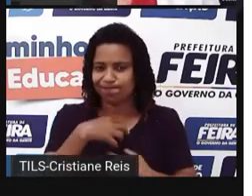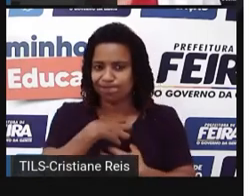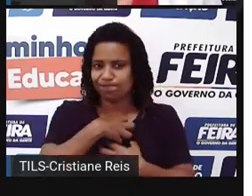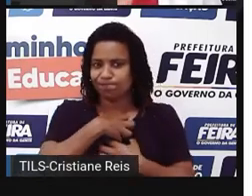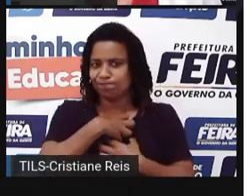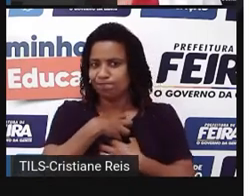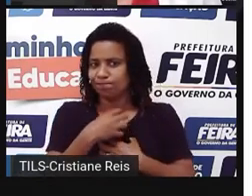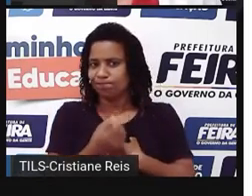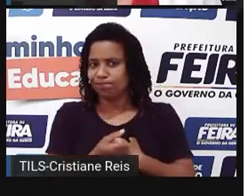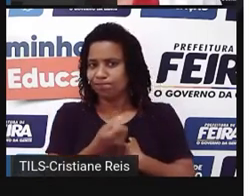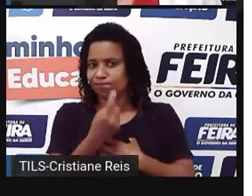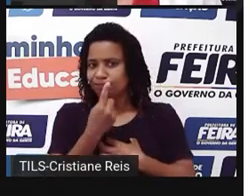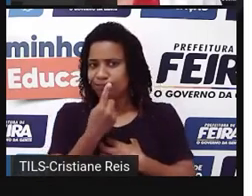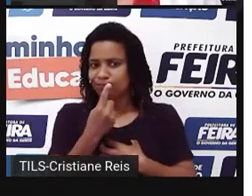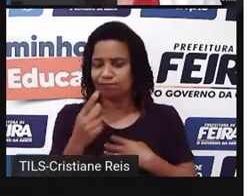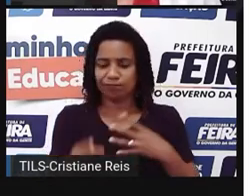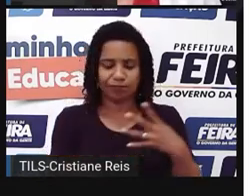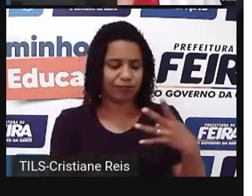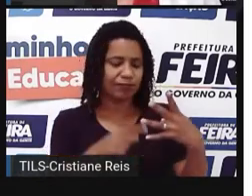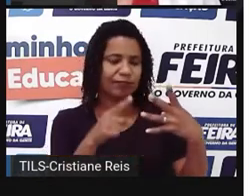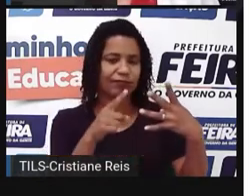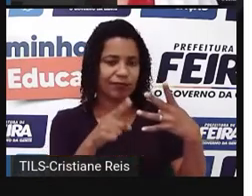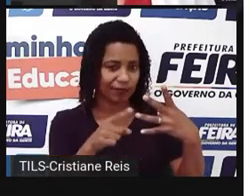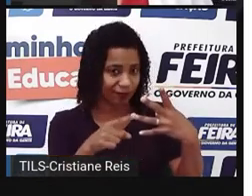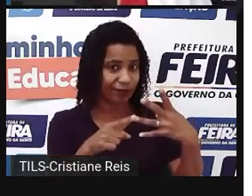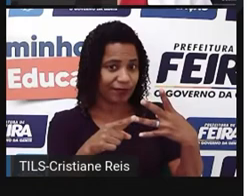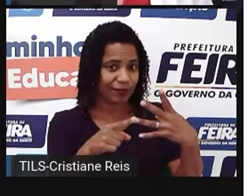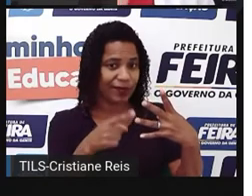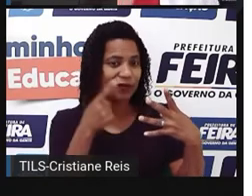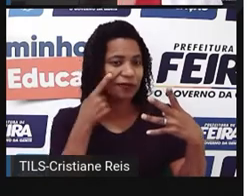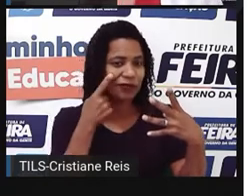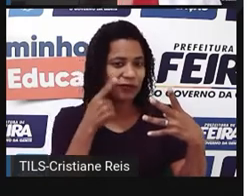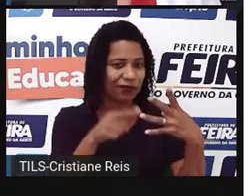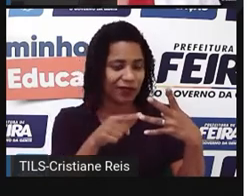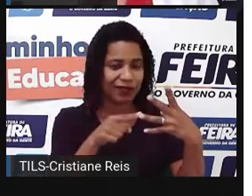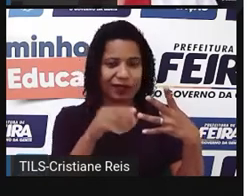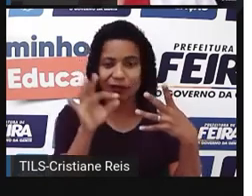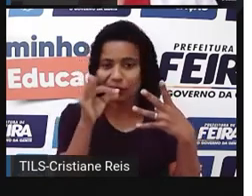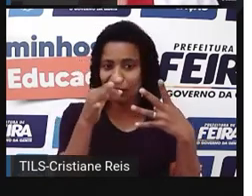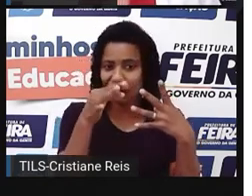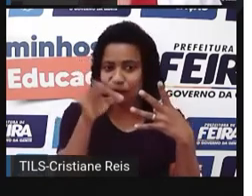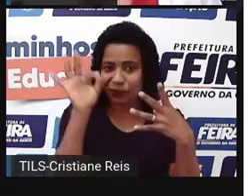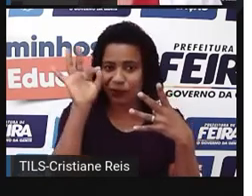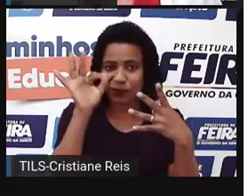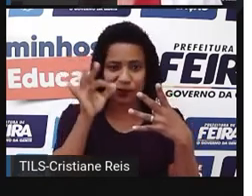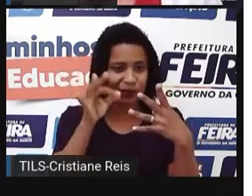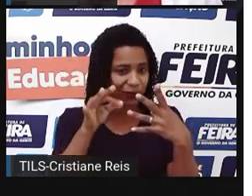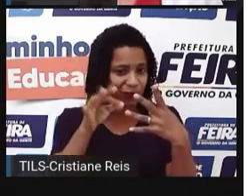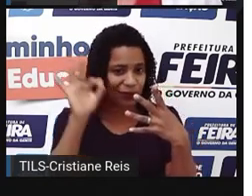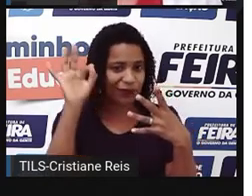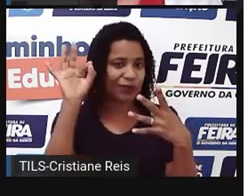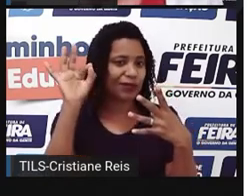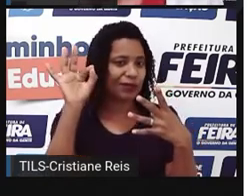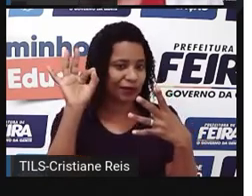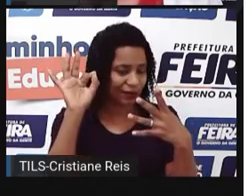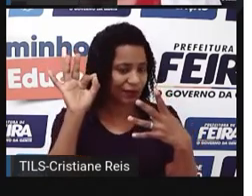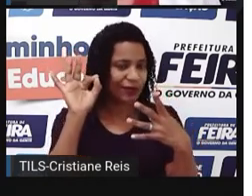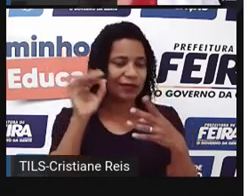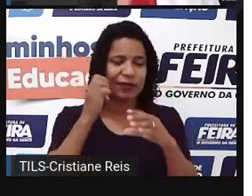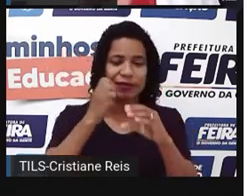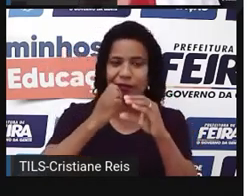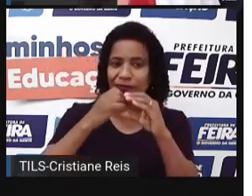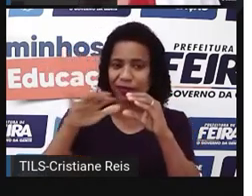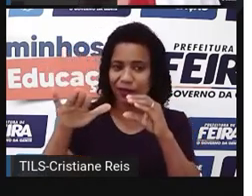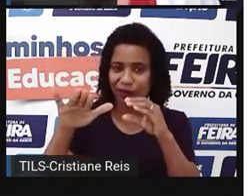seria a espécie de verificação em duas etapas para garantir a segurança de acesso a e-mails, por exemplo.